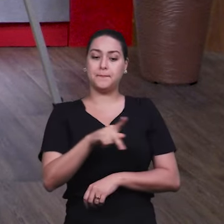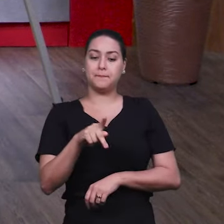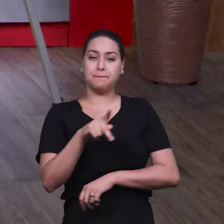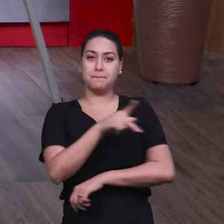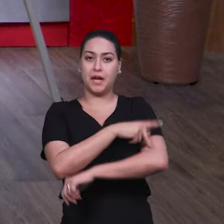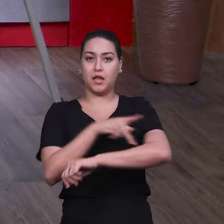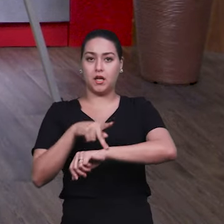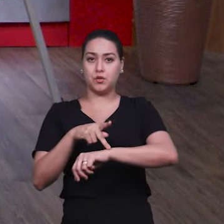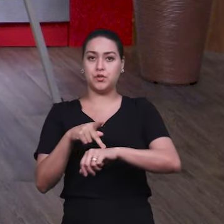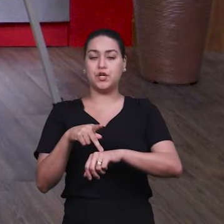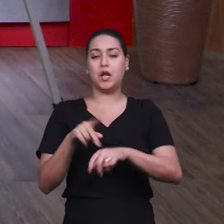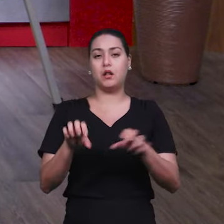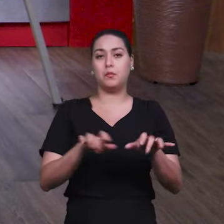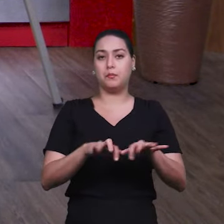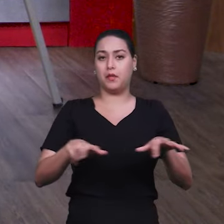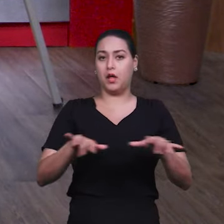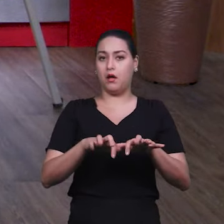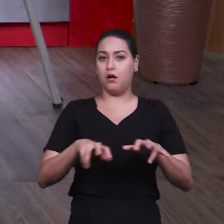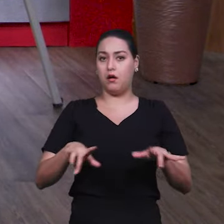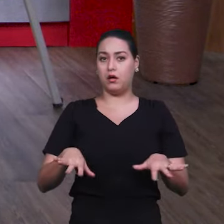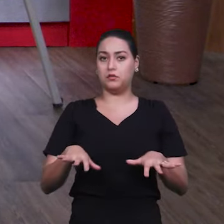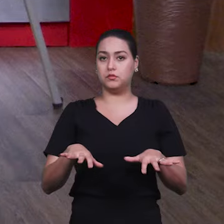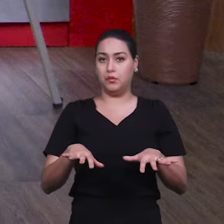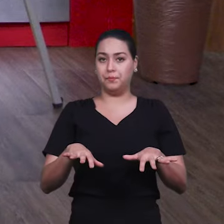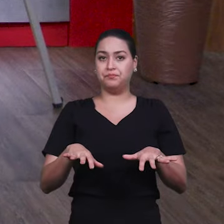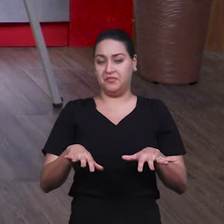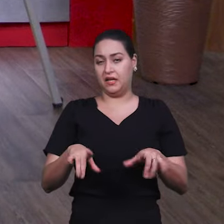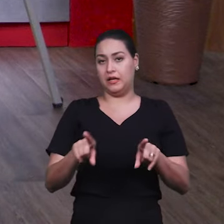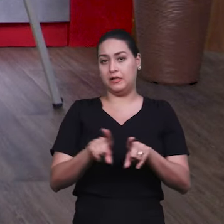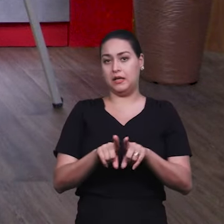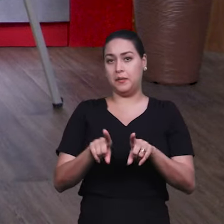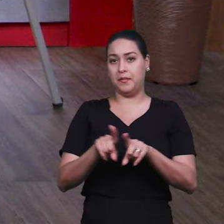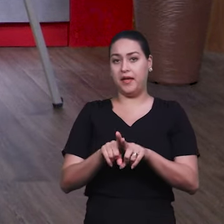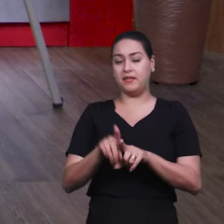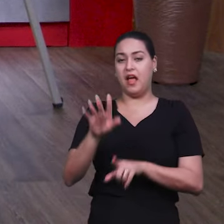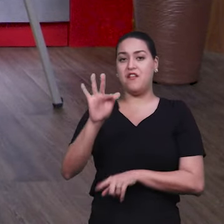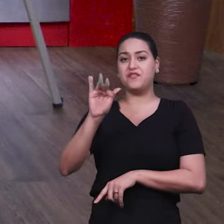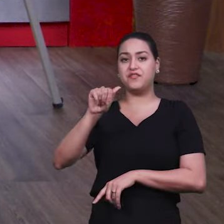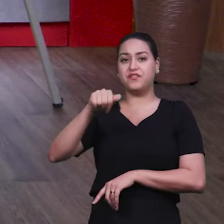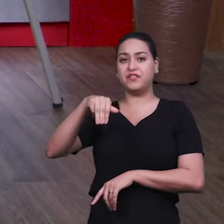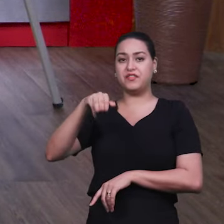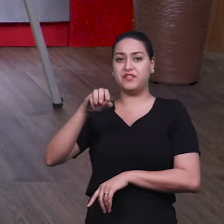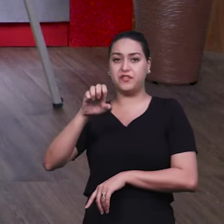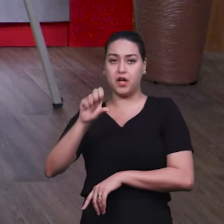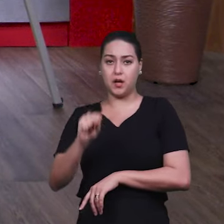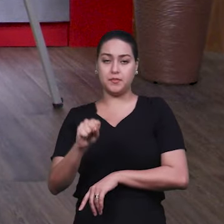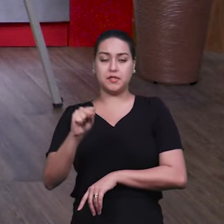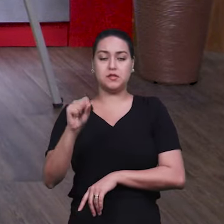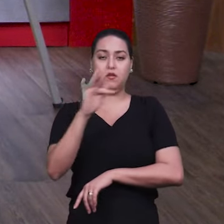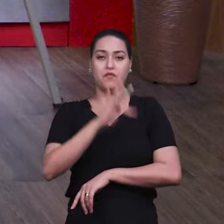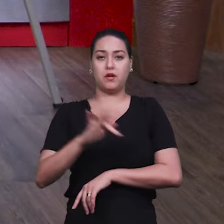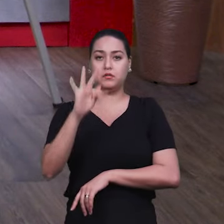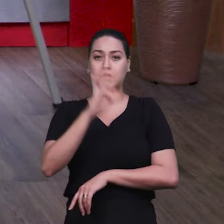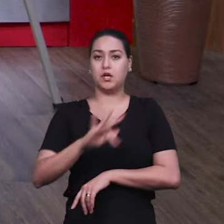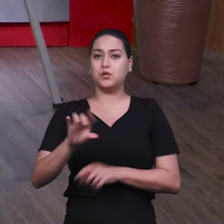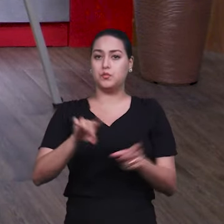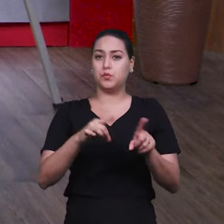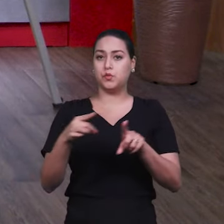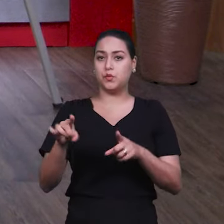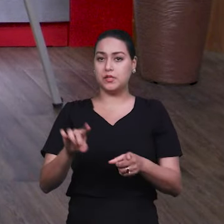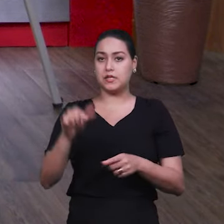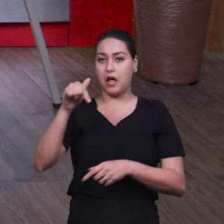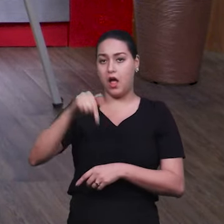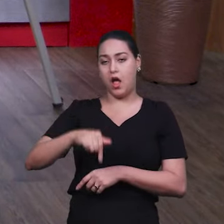bacharel em Música, né, Jane? Pela FAMIS, né, que a Faculdade de Música aqui do Espírito Santo. Também professora na